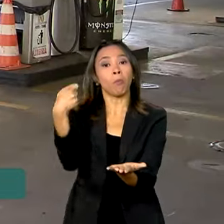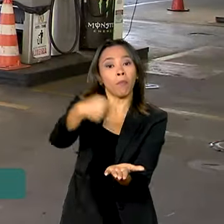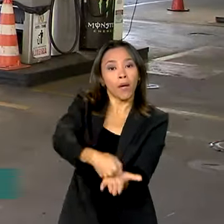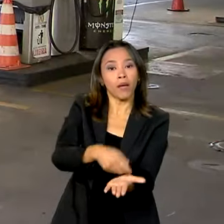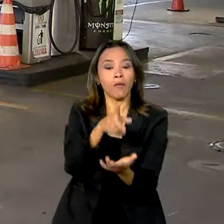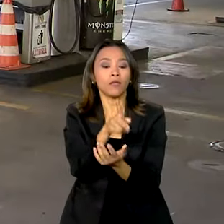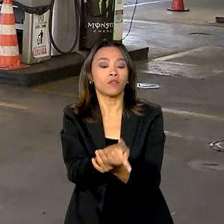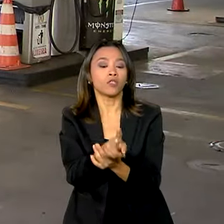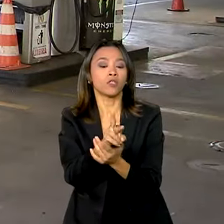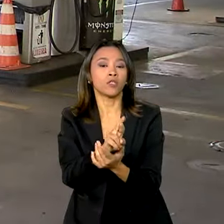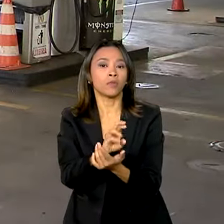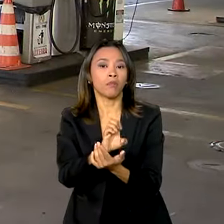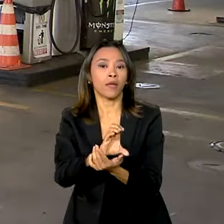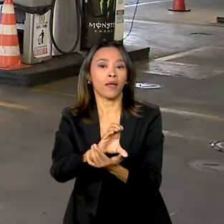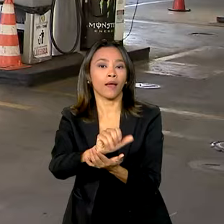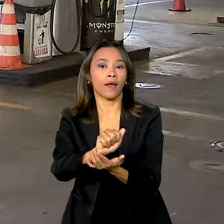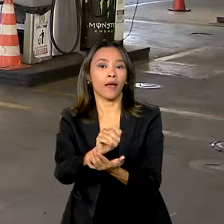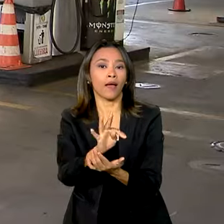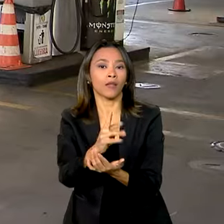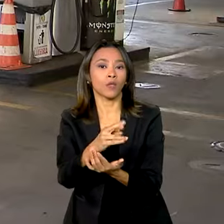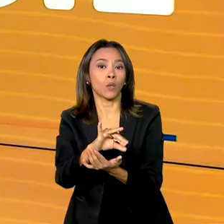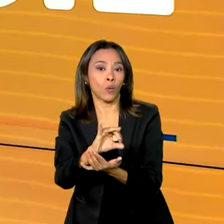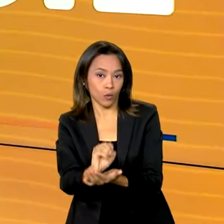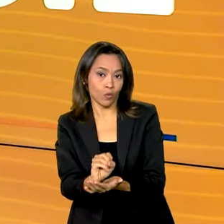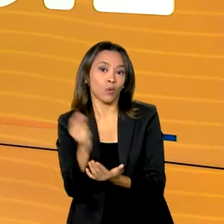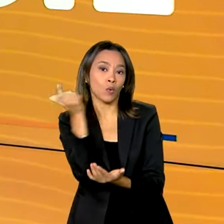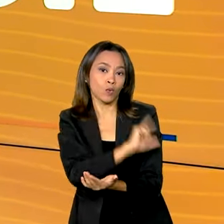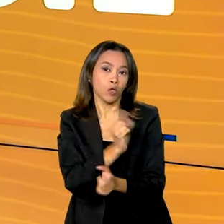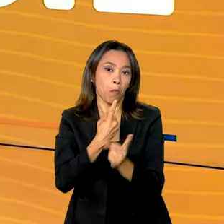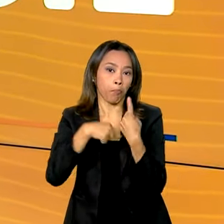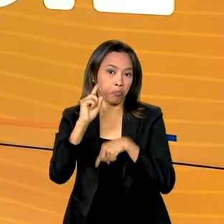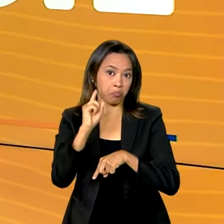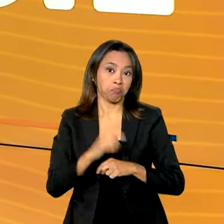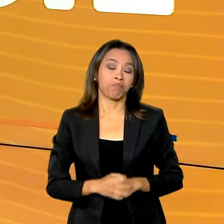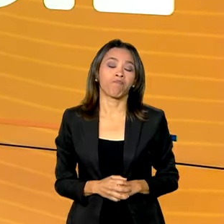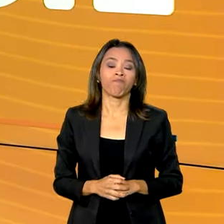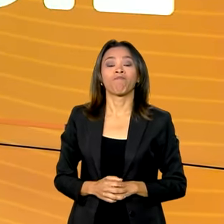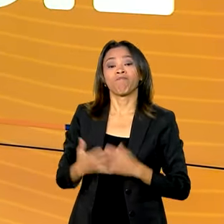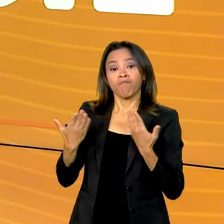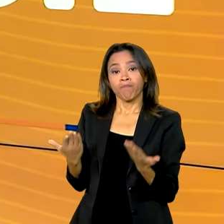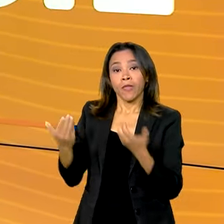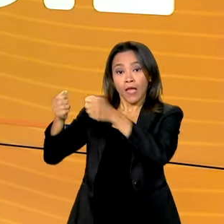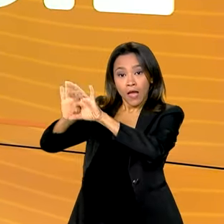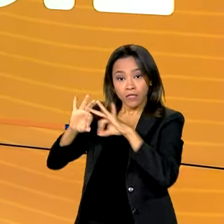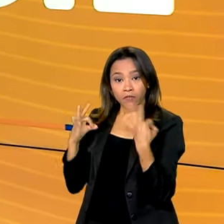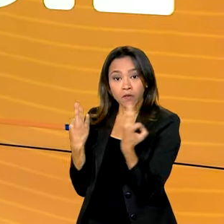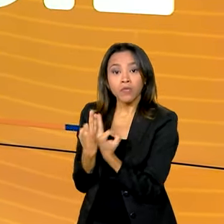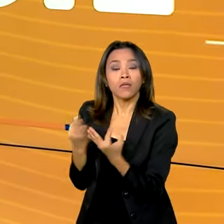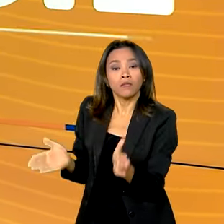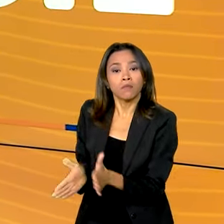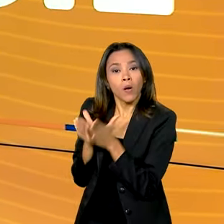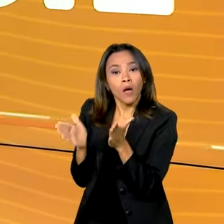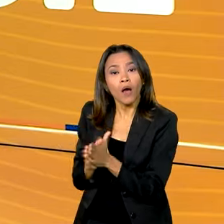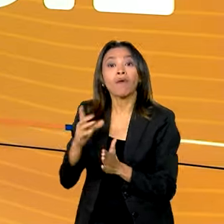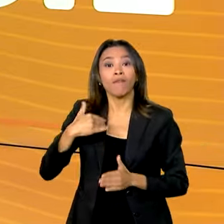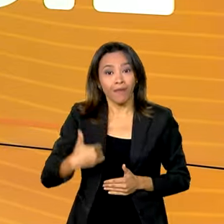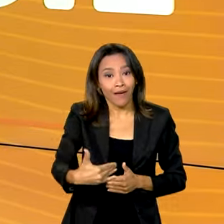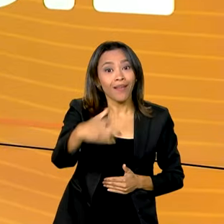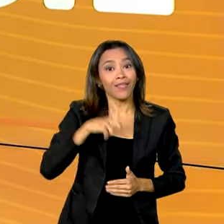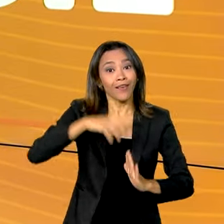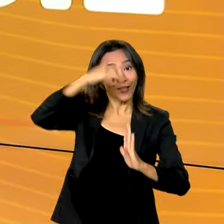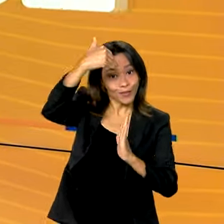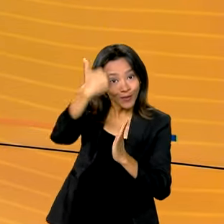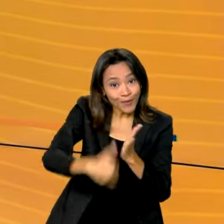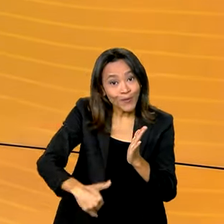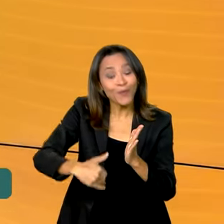também ajudaram a engordar a soma final. E as famílias de baixa renda terão desconto na conta de água.